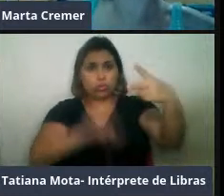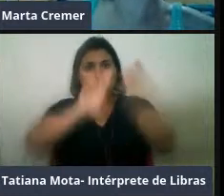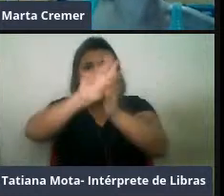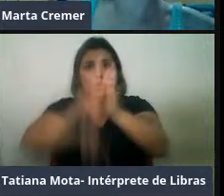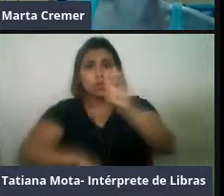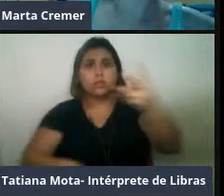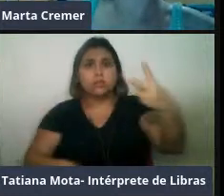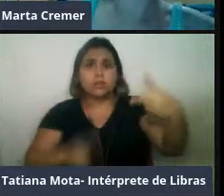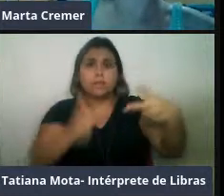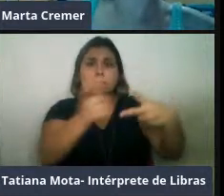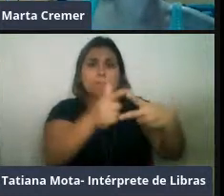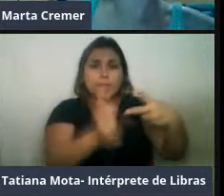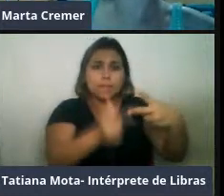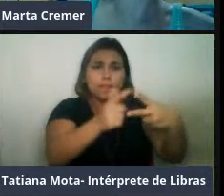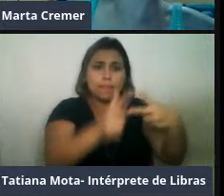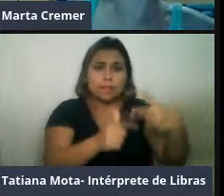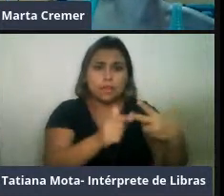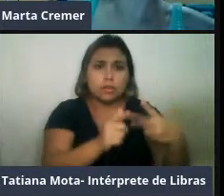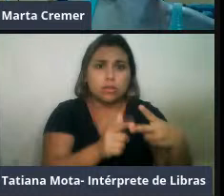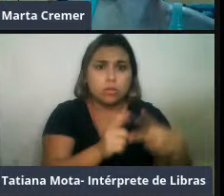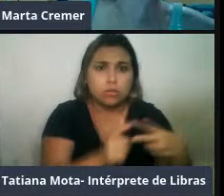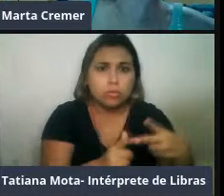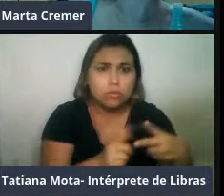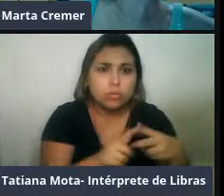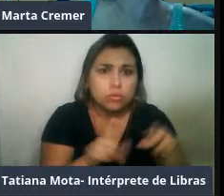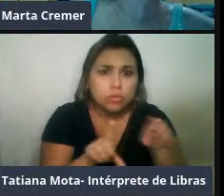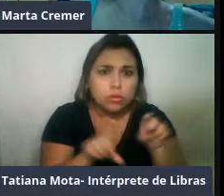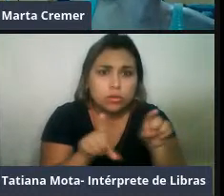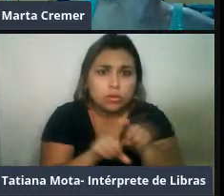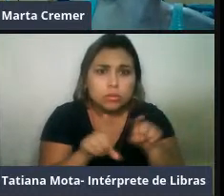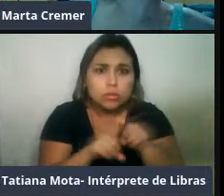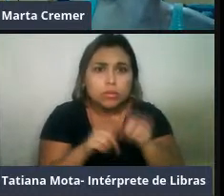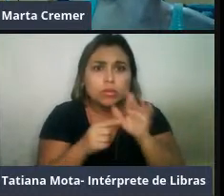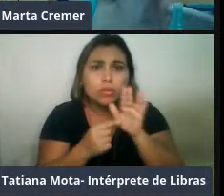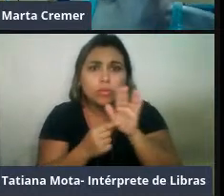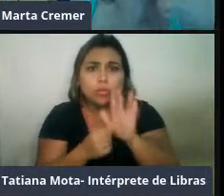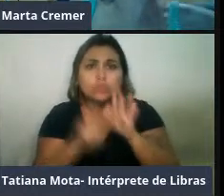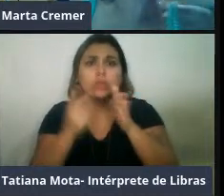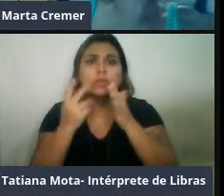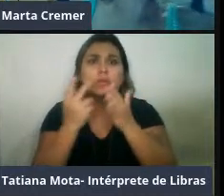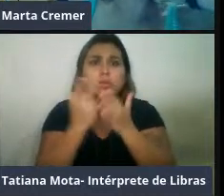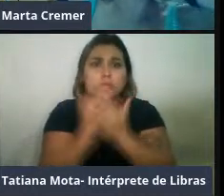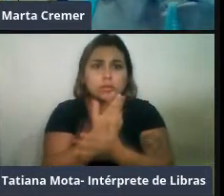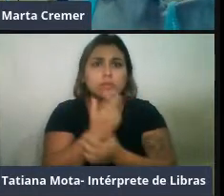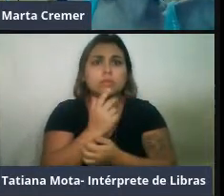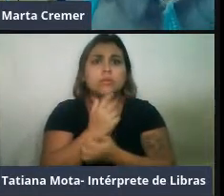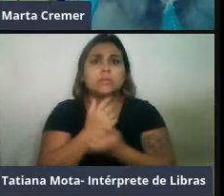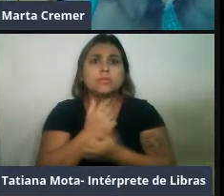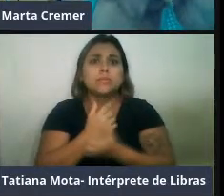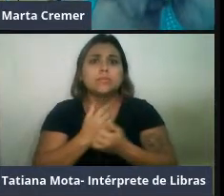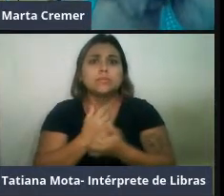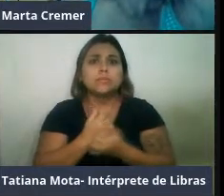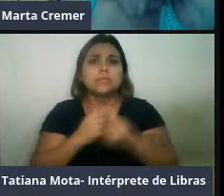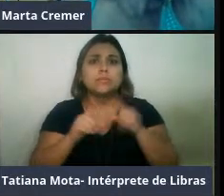ocorrem apenas nessa área mais escura aqui em cima, uma distribuição circumpolar,